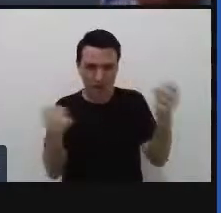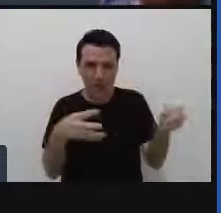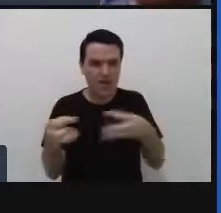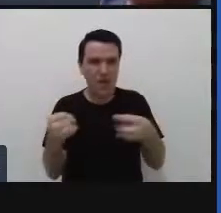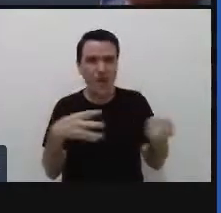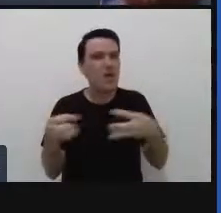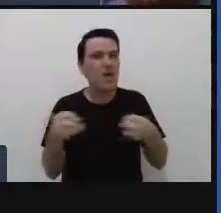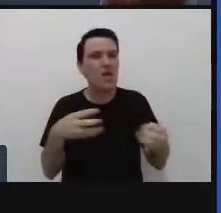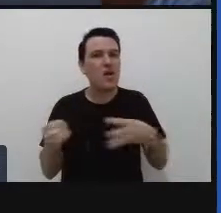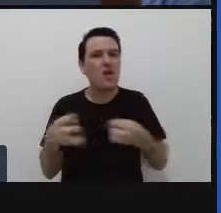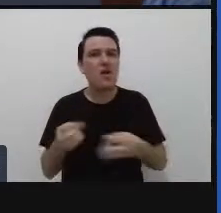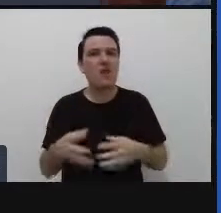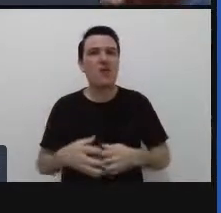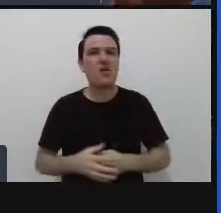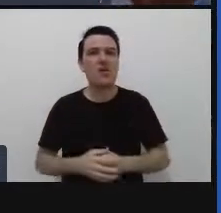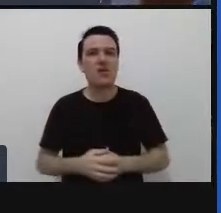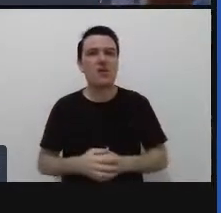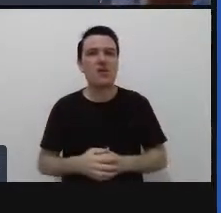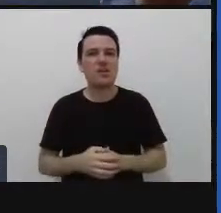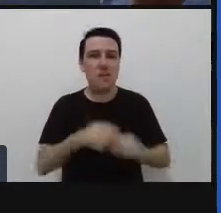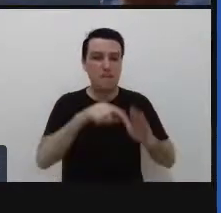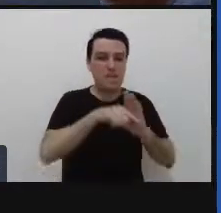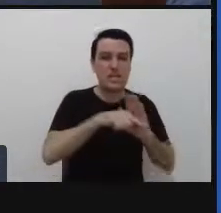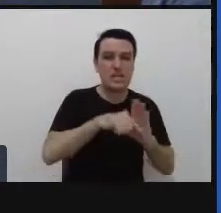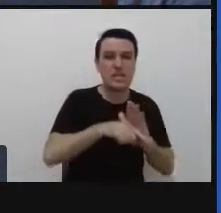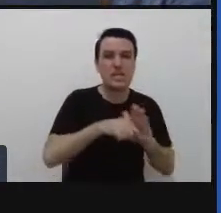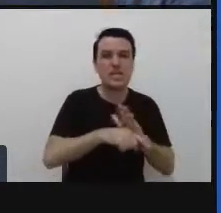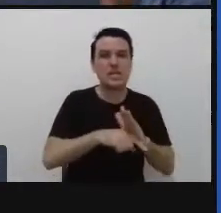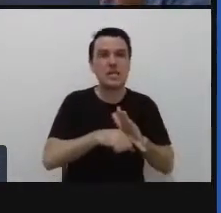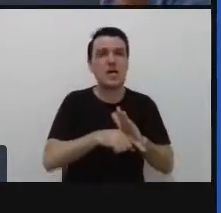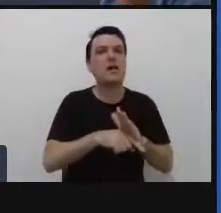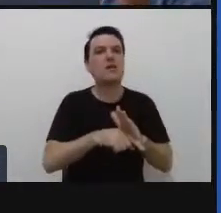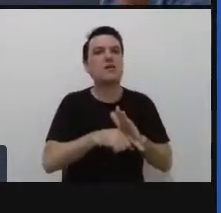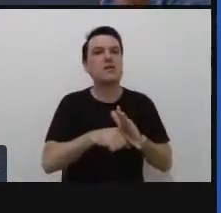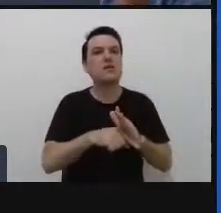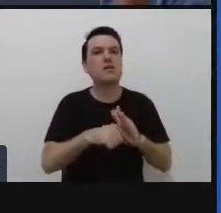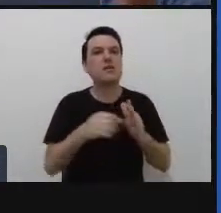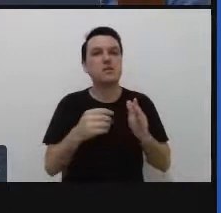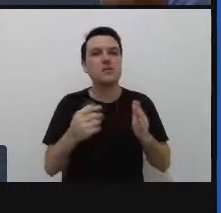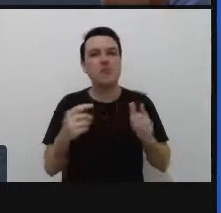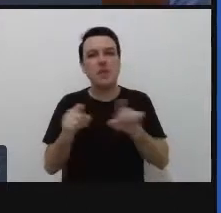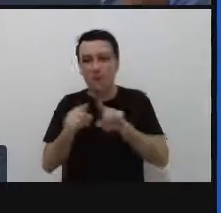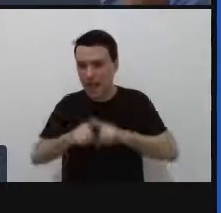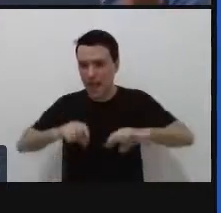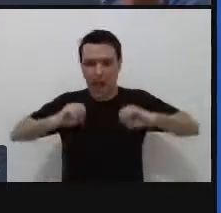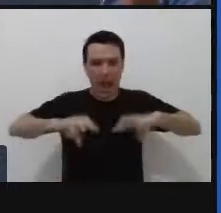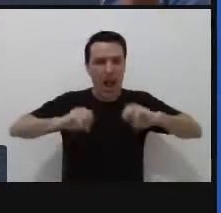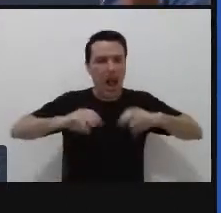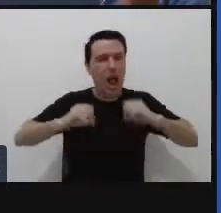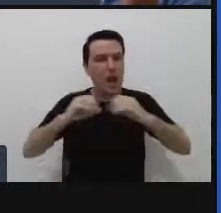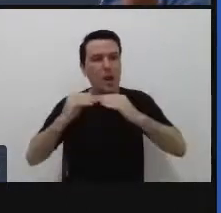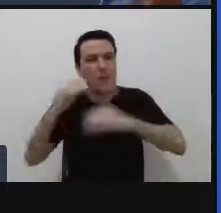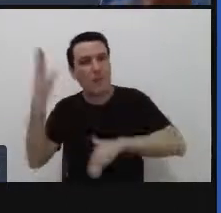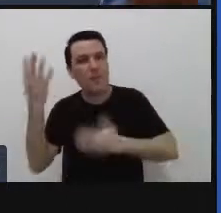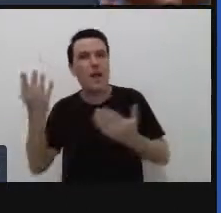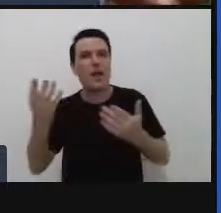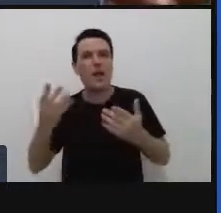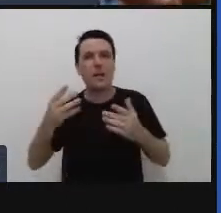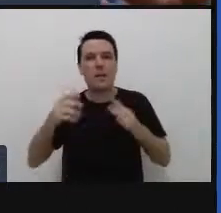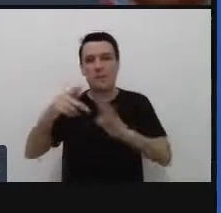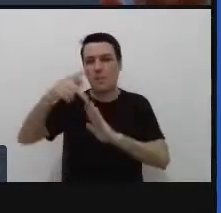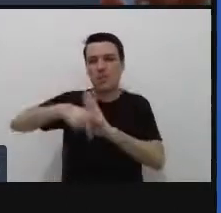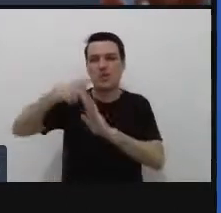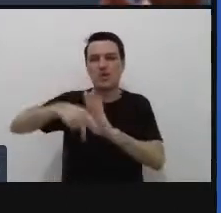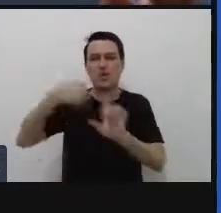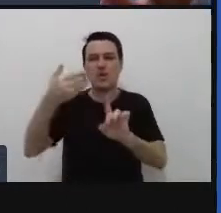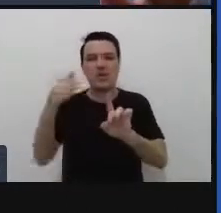perpassando a pesquisa a gente falou da inovação perpassando as nossas aulas os nossos projetos de extensão que tem tudo a